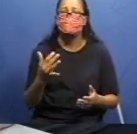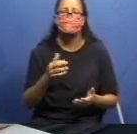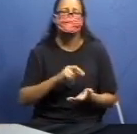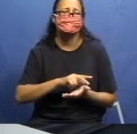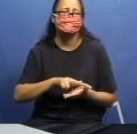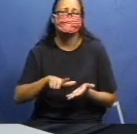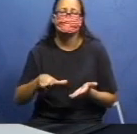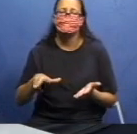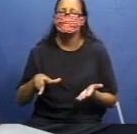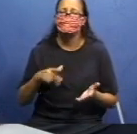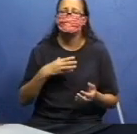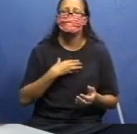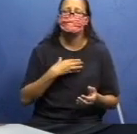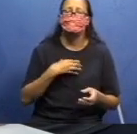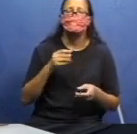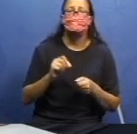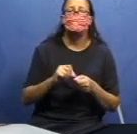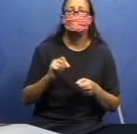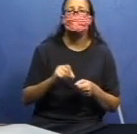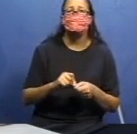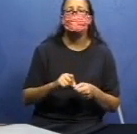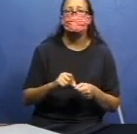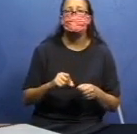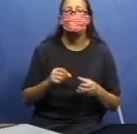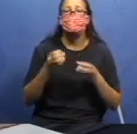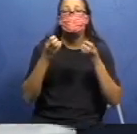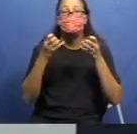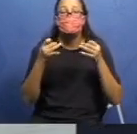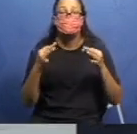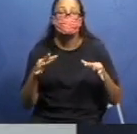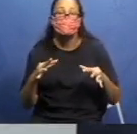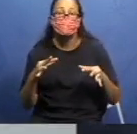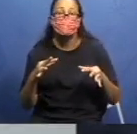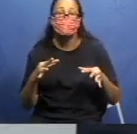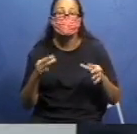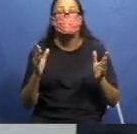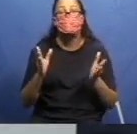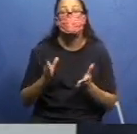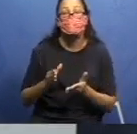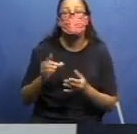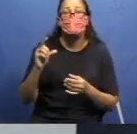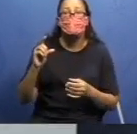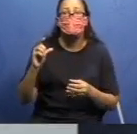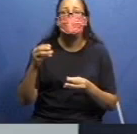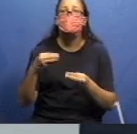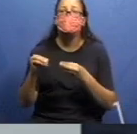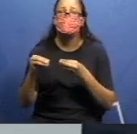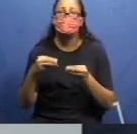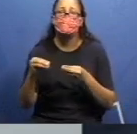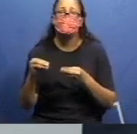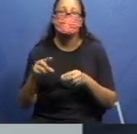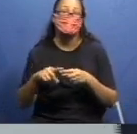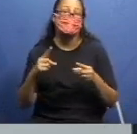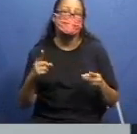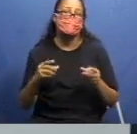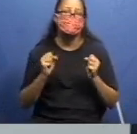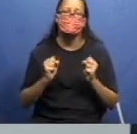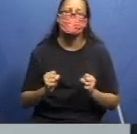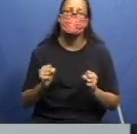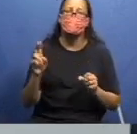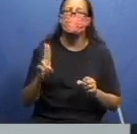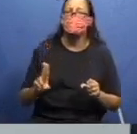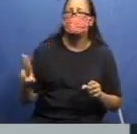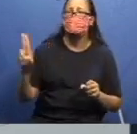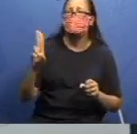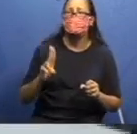fazermos. Aqui, nós vou explicar para vocês para fazer com tampinhas, mas a gente pode utilizar todos os materiais possíveis. Ou ainda, a gente pode